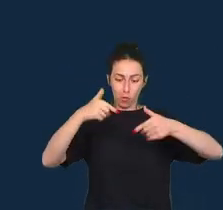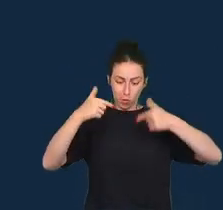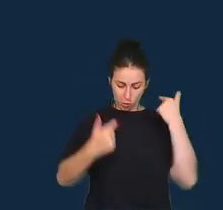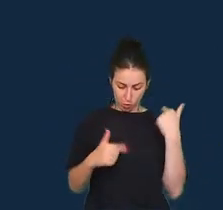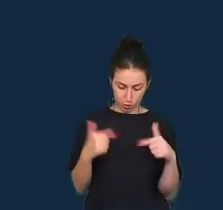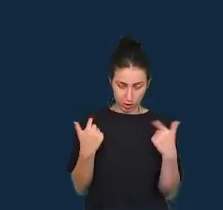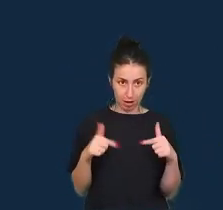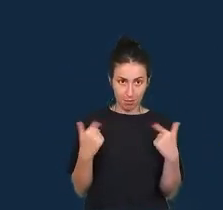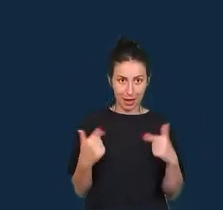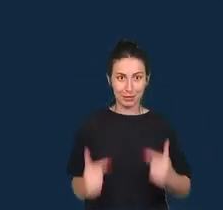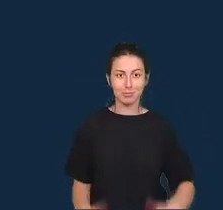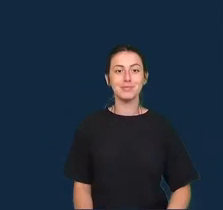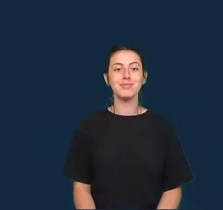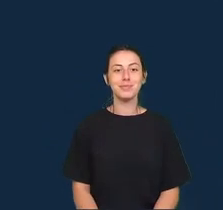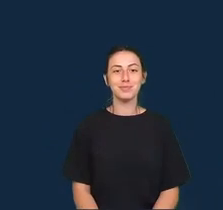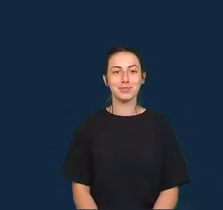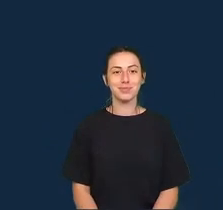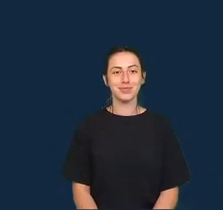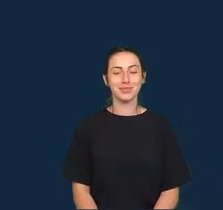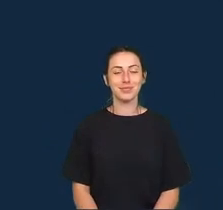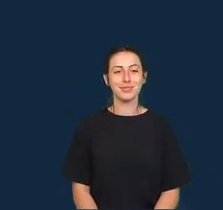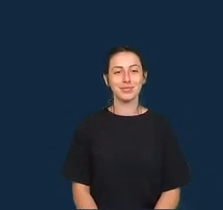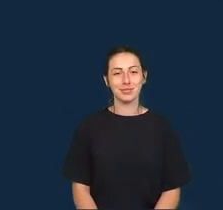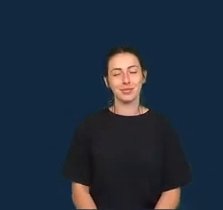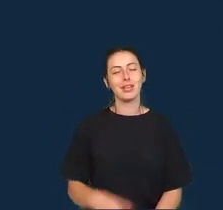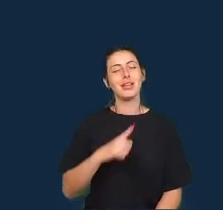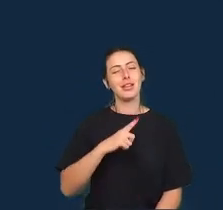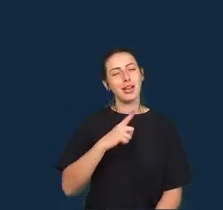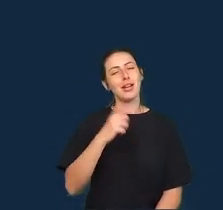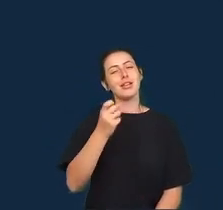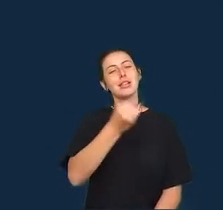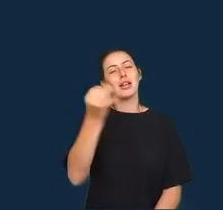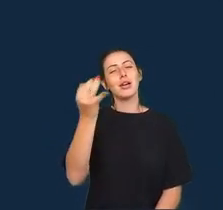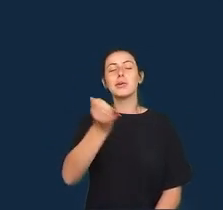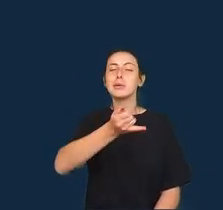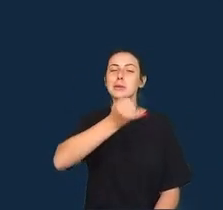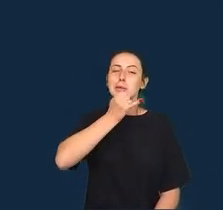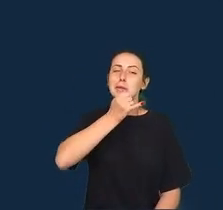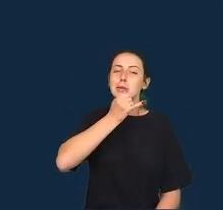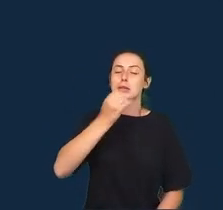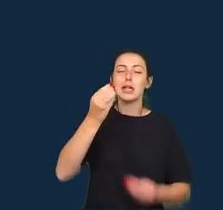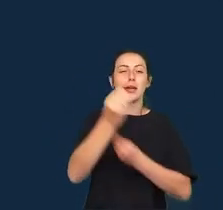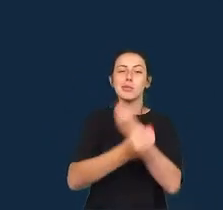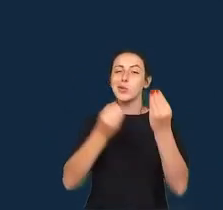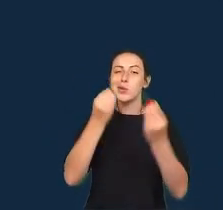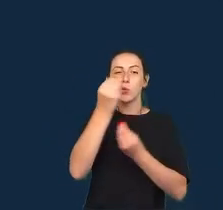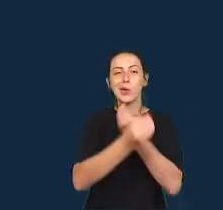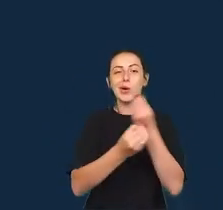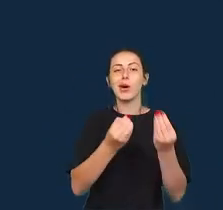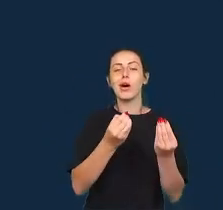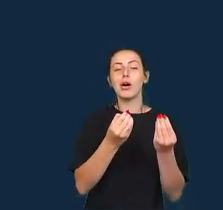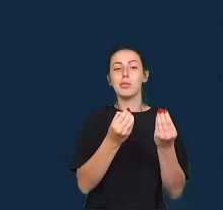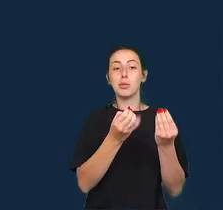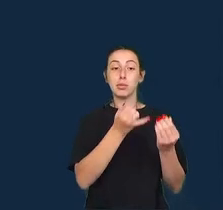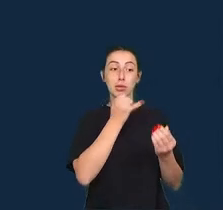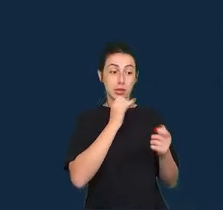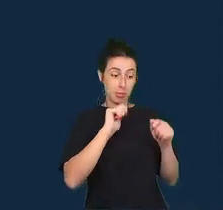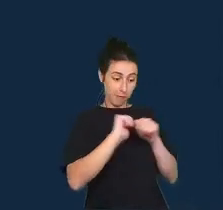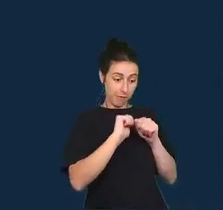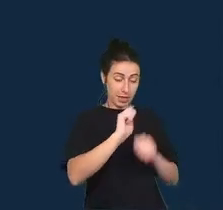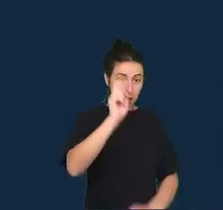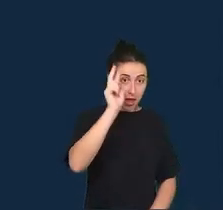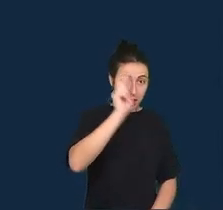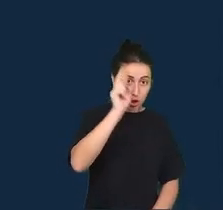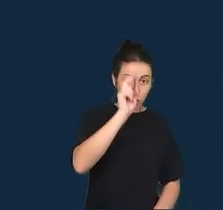Então, esses foram alguns exemplos sobre como esse princípio de fazer histórias com e a